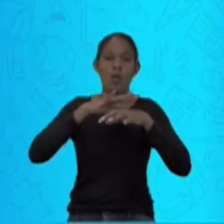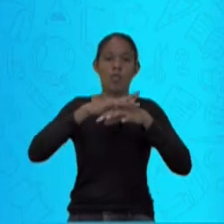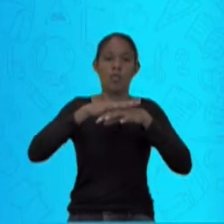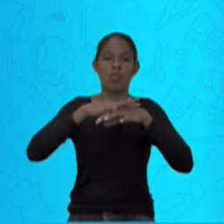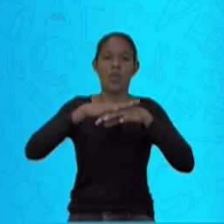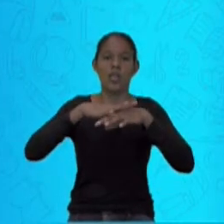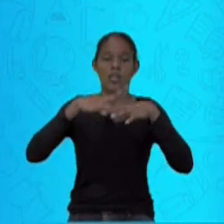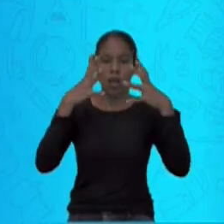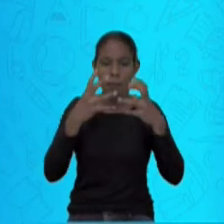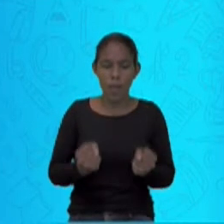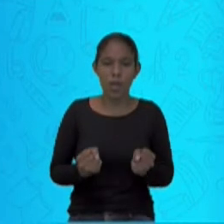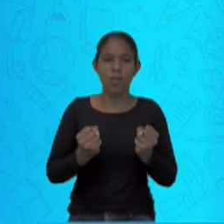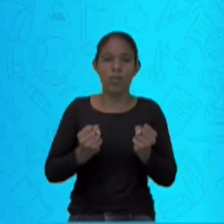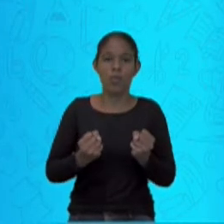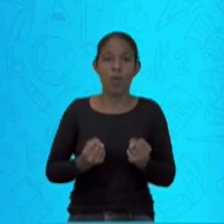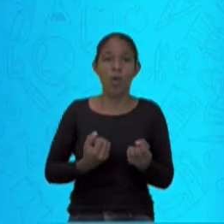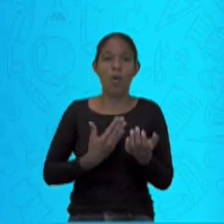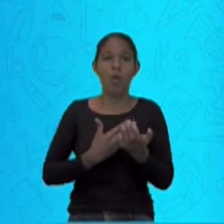5 a 6 dias.